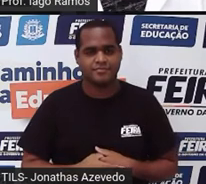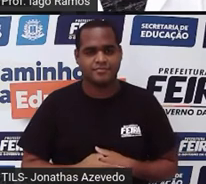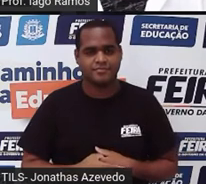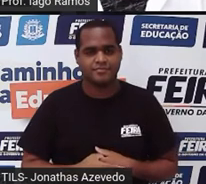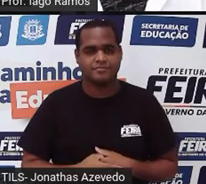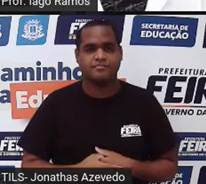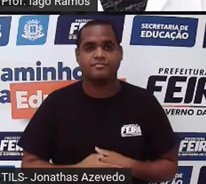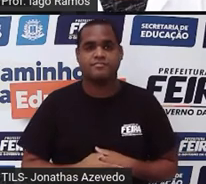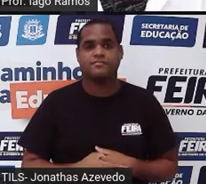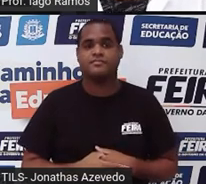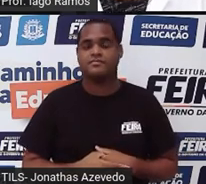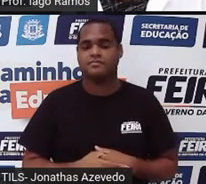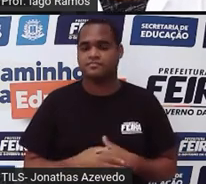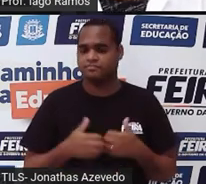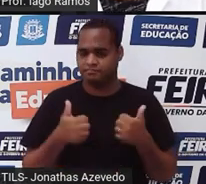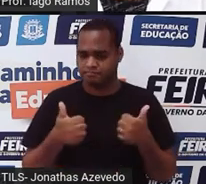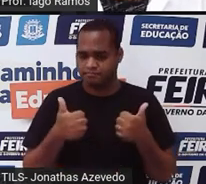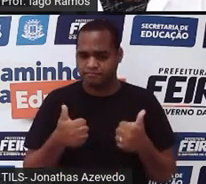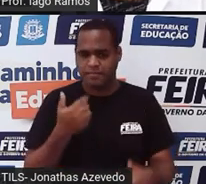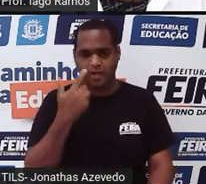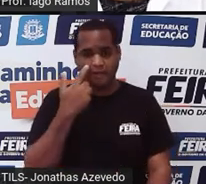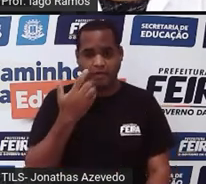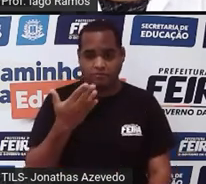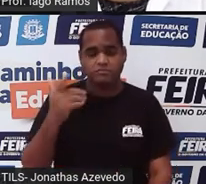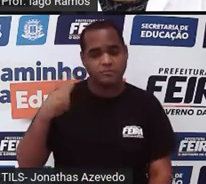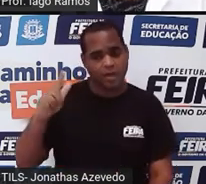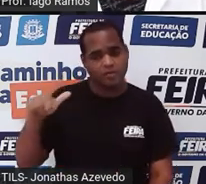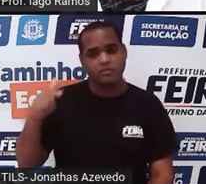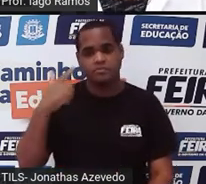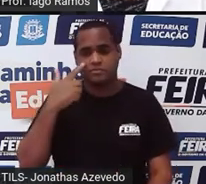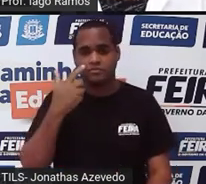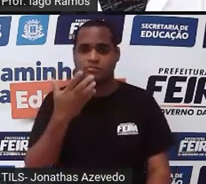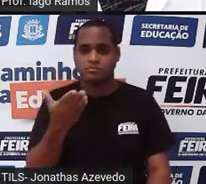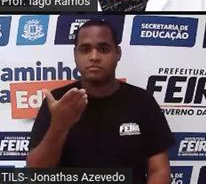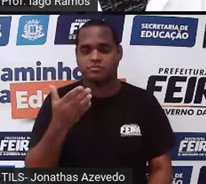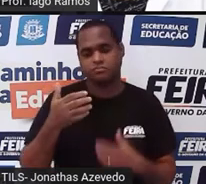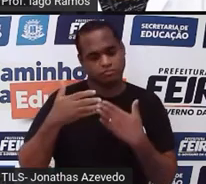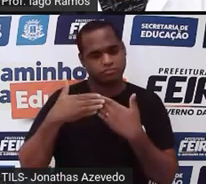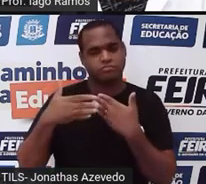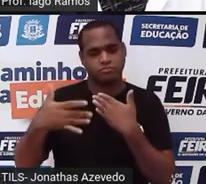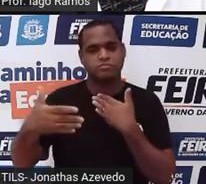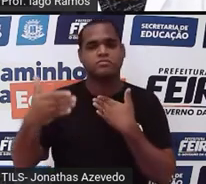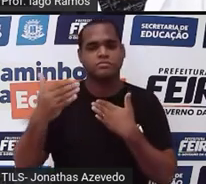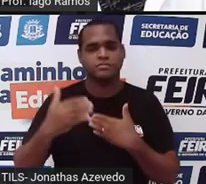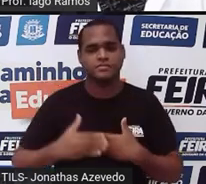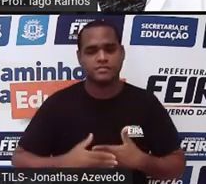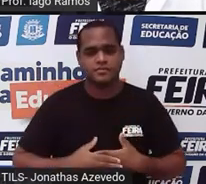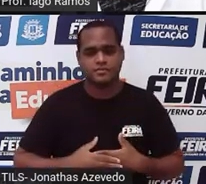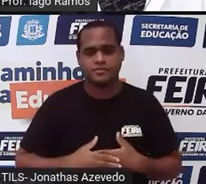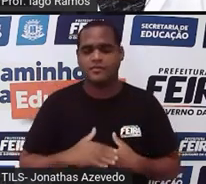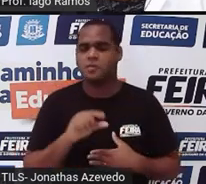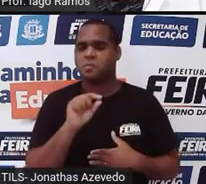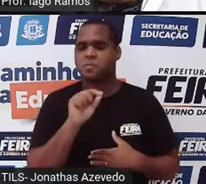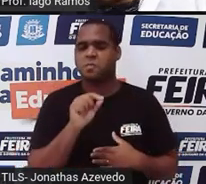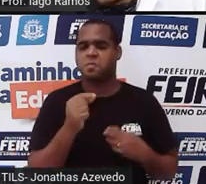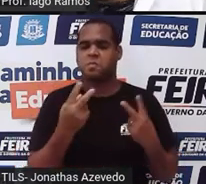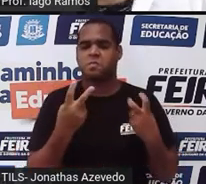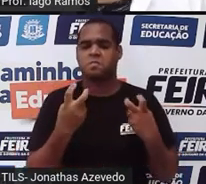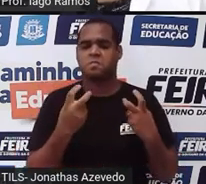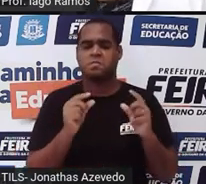Bom, então é isso. Olhamos por duas vezes. Vamos seguindo, né? O que é que você